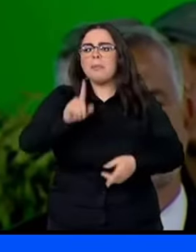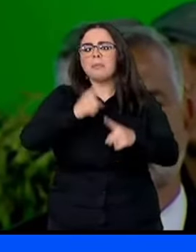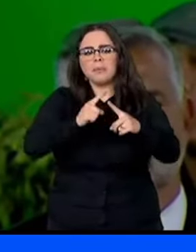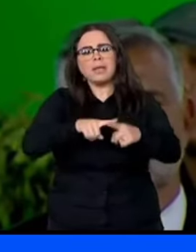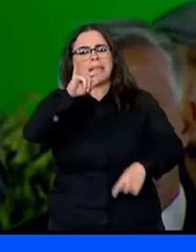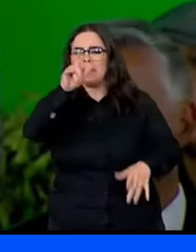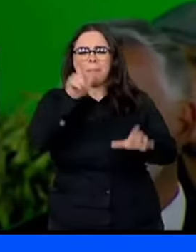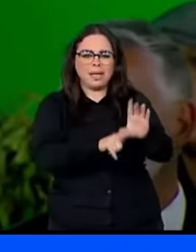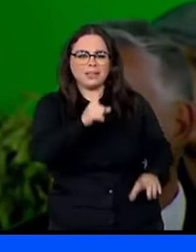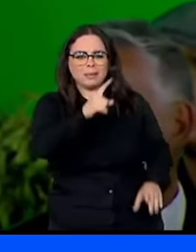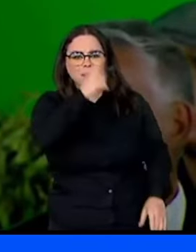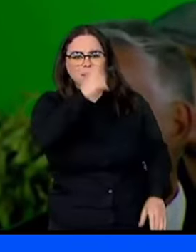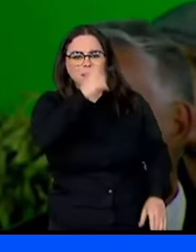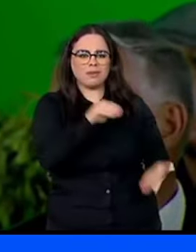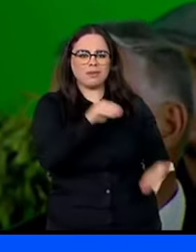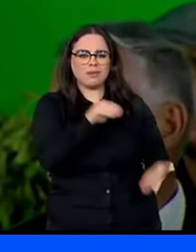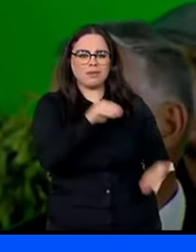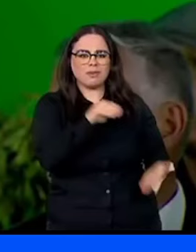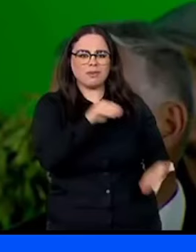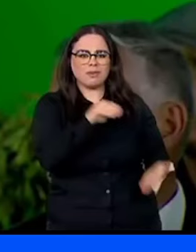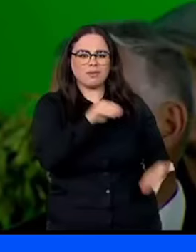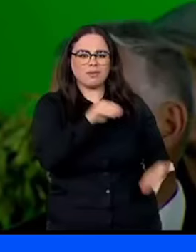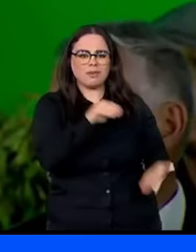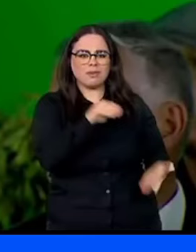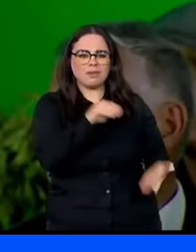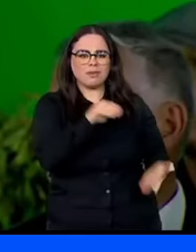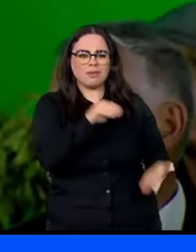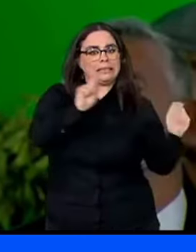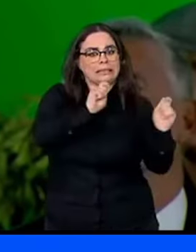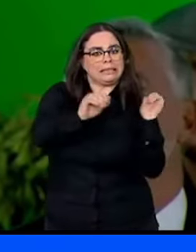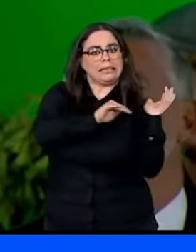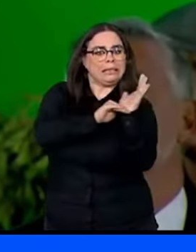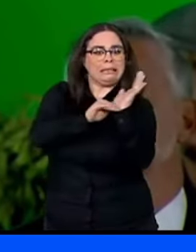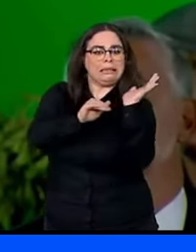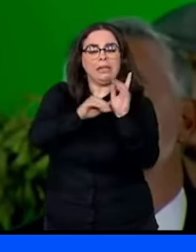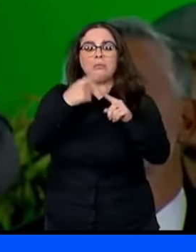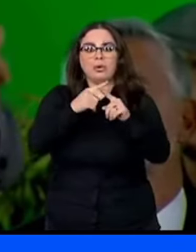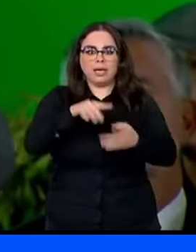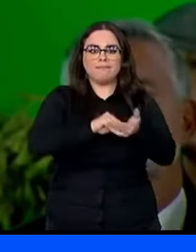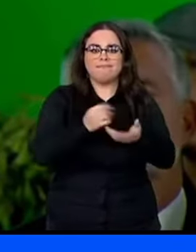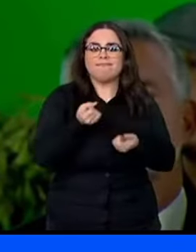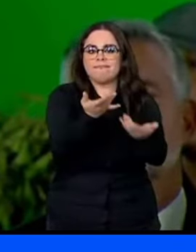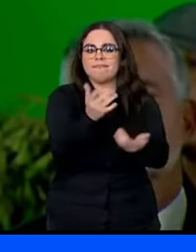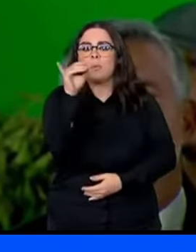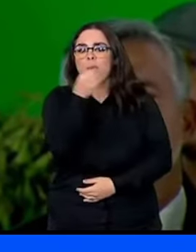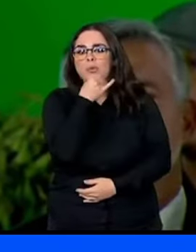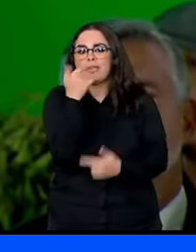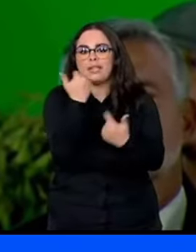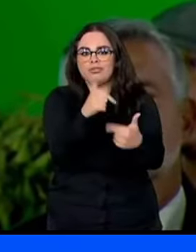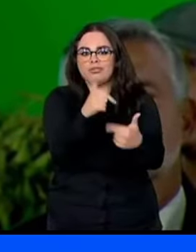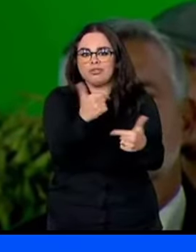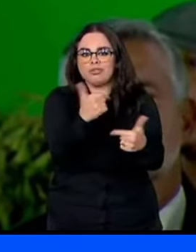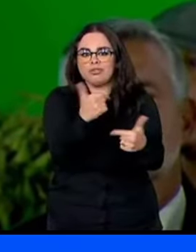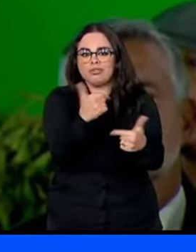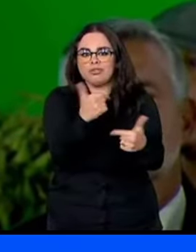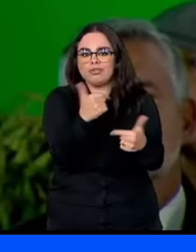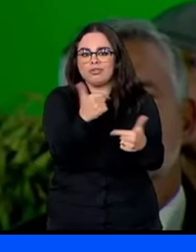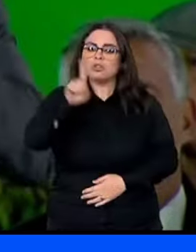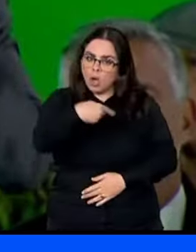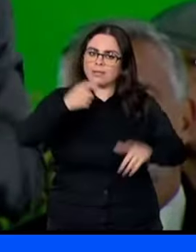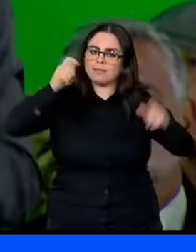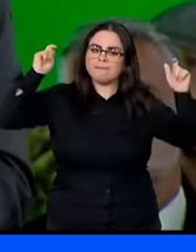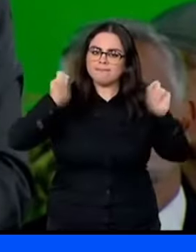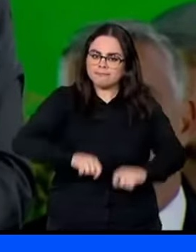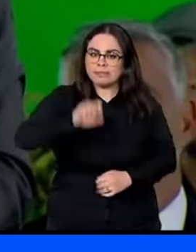Para que a gente não tenha que fazer tanta política assistencial Por falta de oportunidade que essas pessoas tiveram E nós